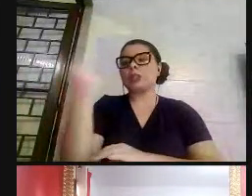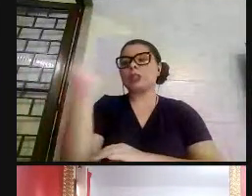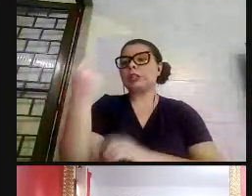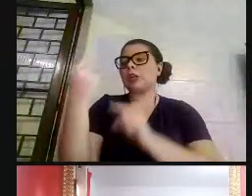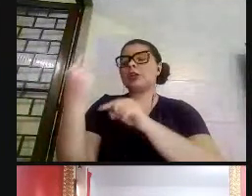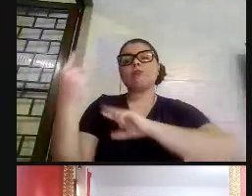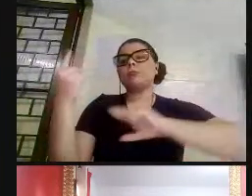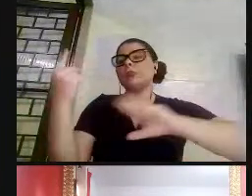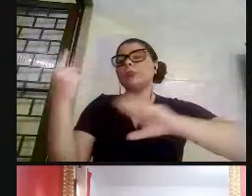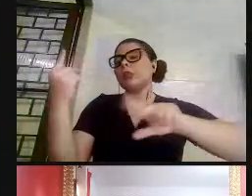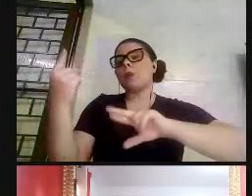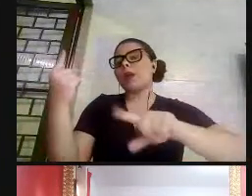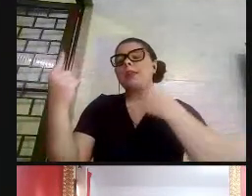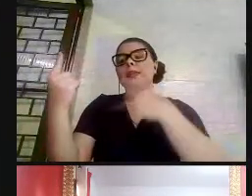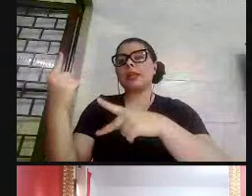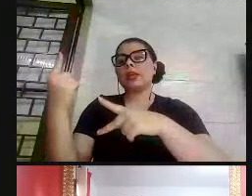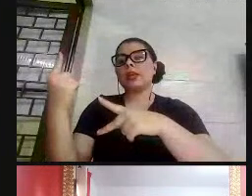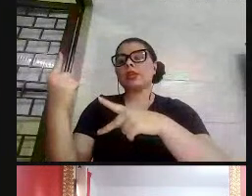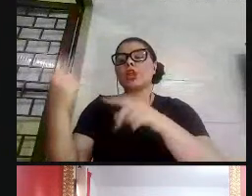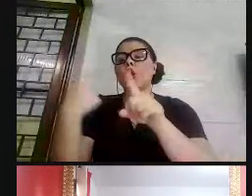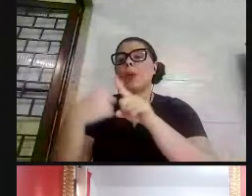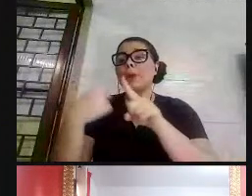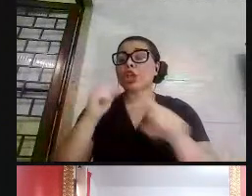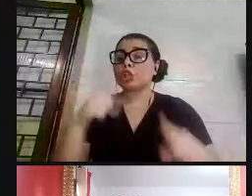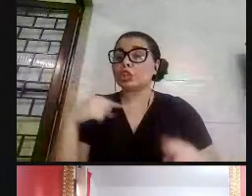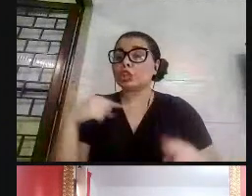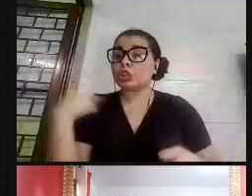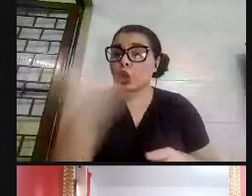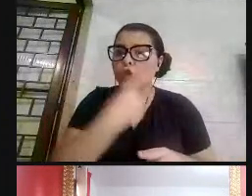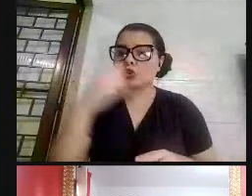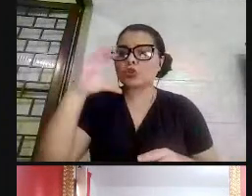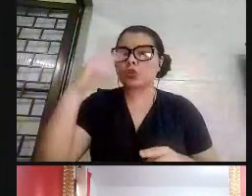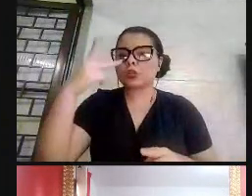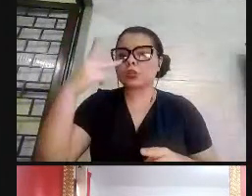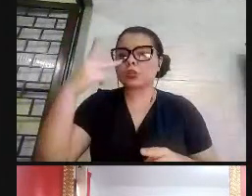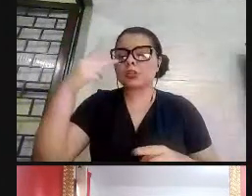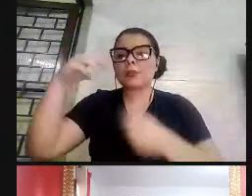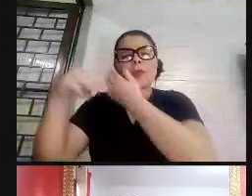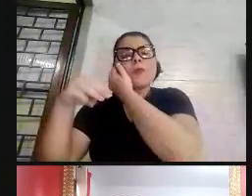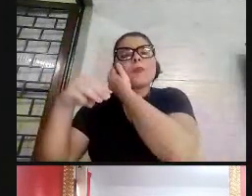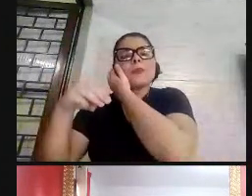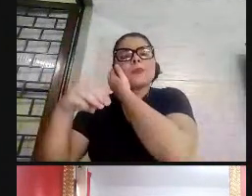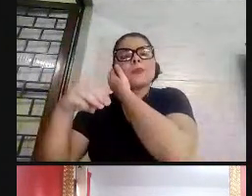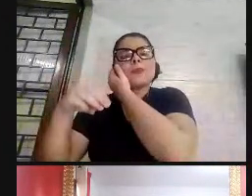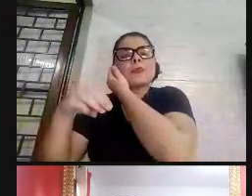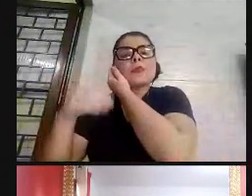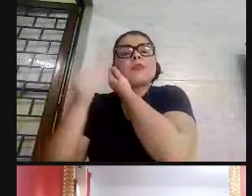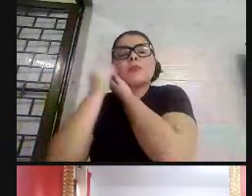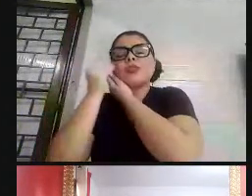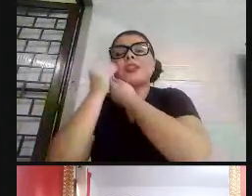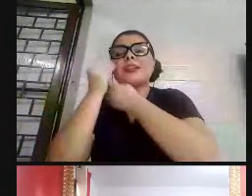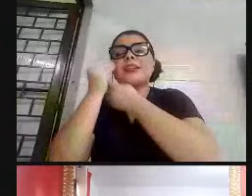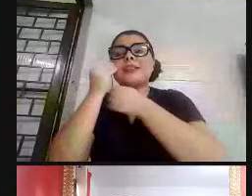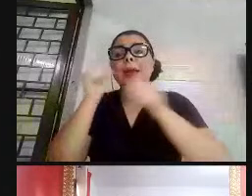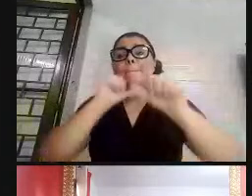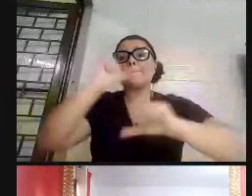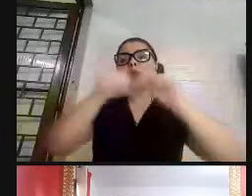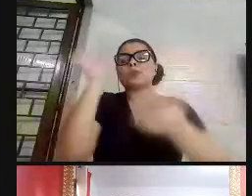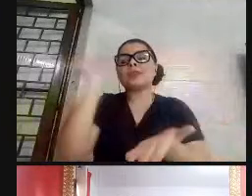será, porque nós, no CPM, vamos tentar e fazer com que essa realidade mude.